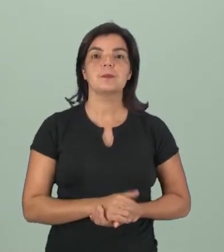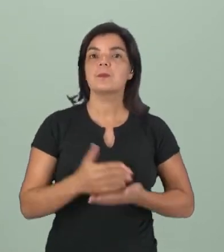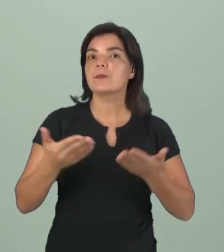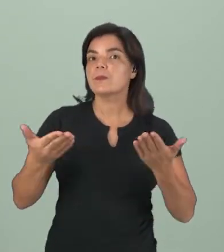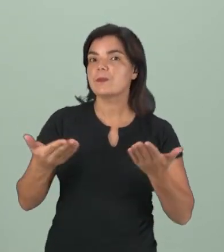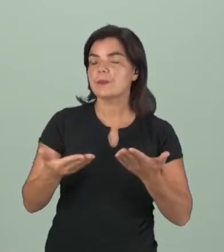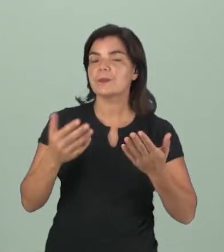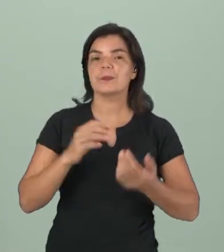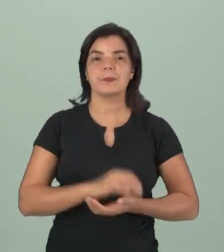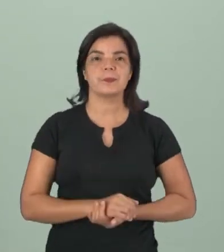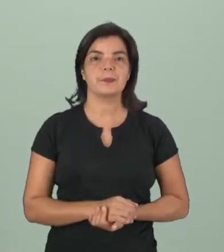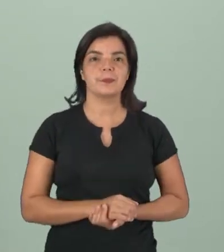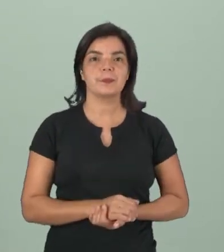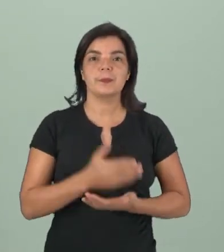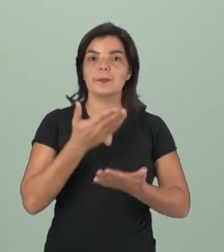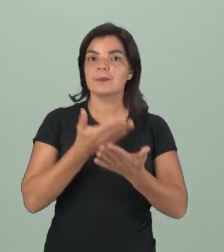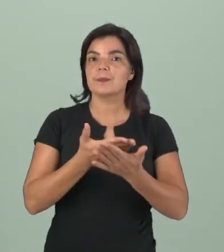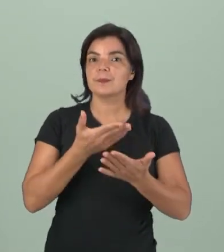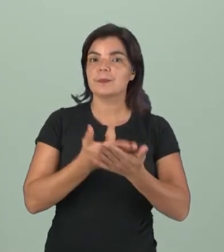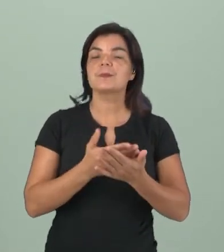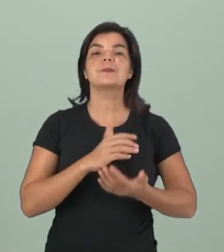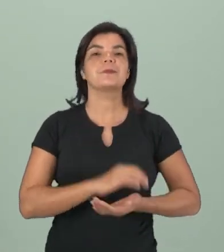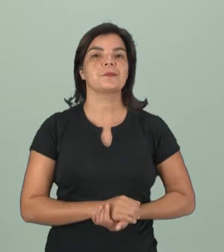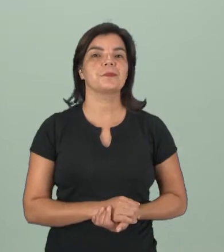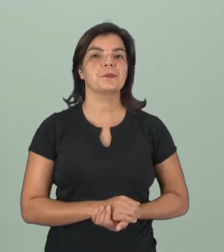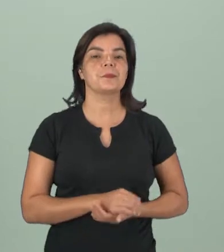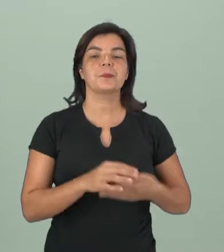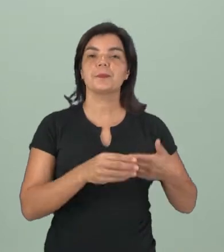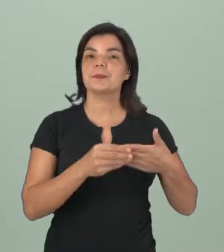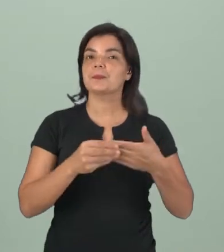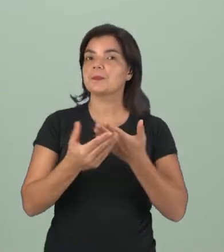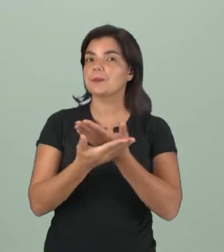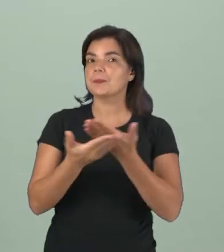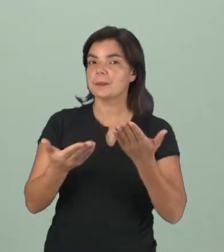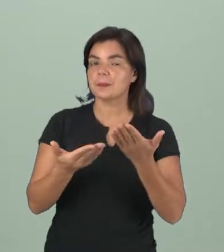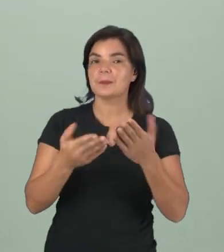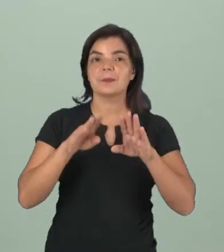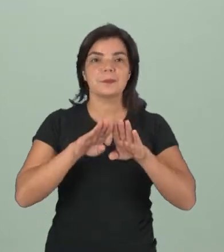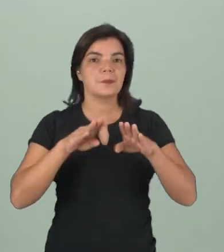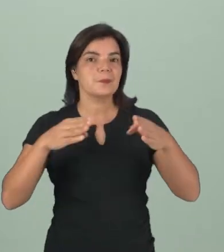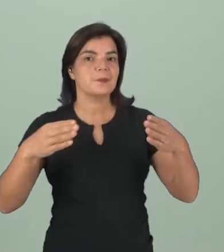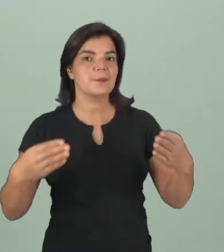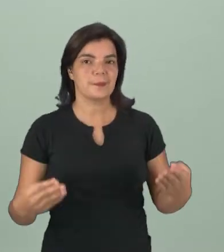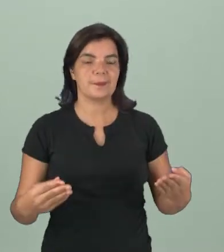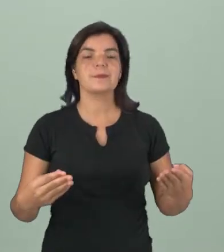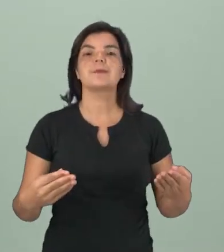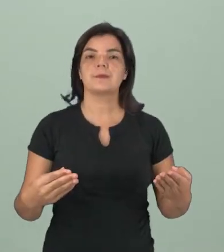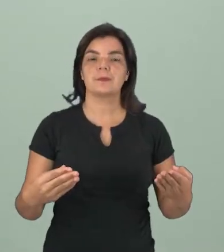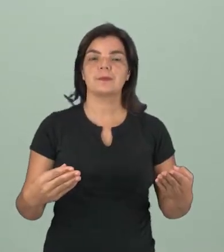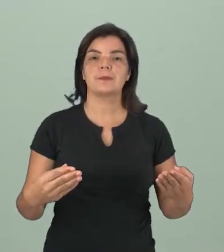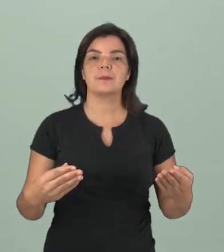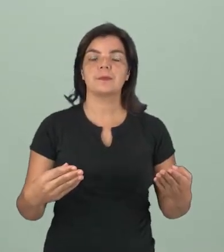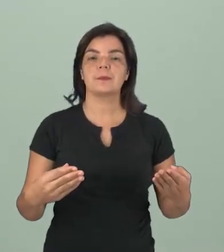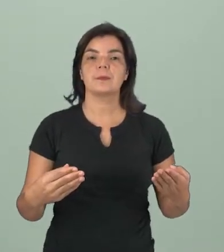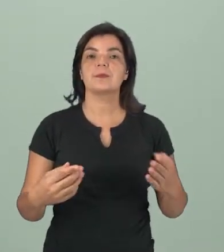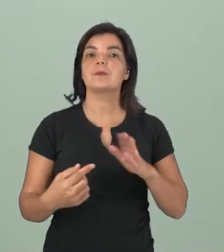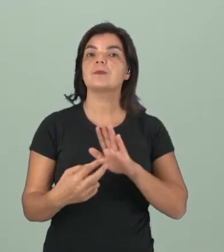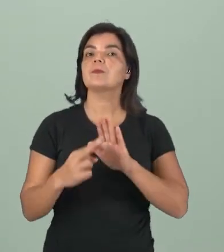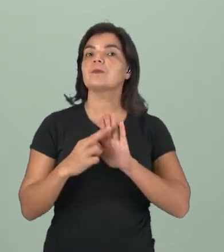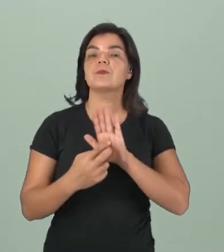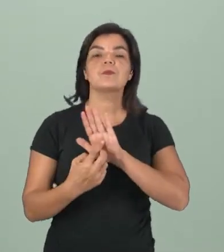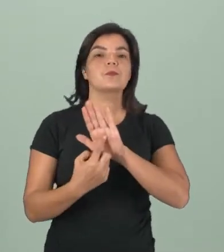Agora, crianças, nesta aula eu trouxe para vocês uma maquete. Esta maquete é a